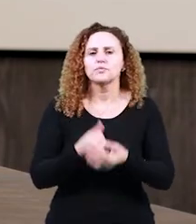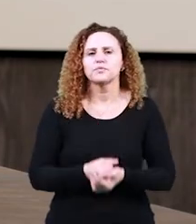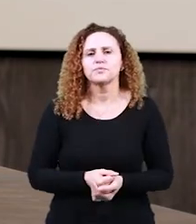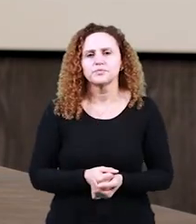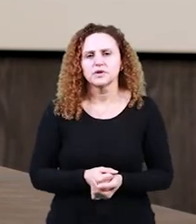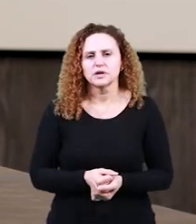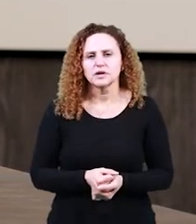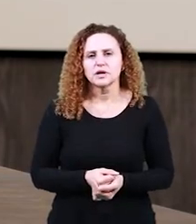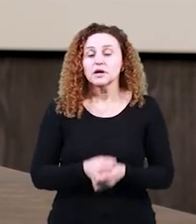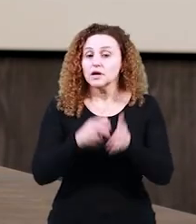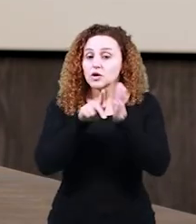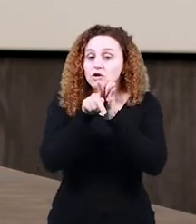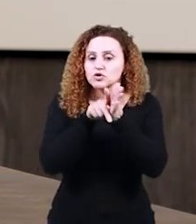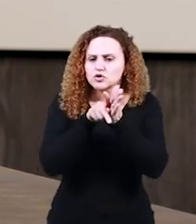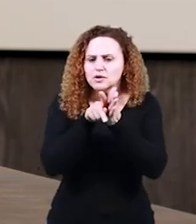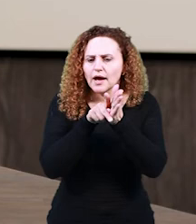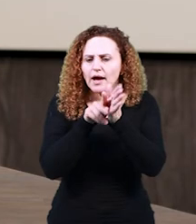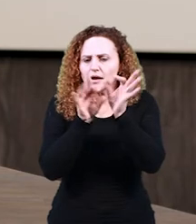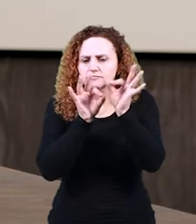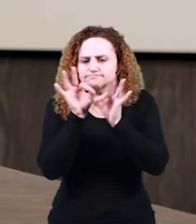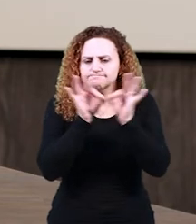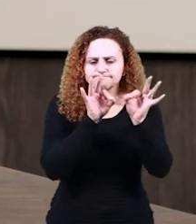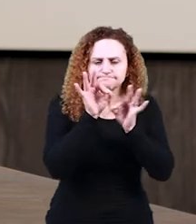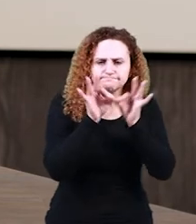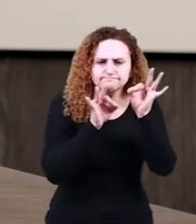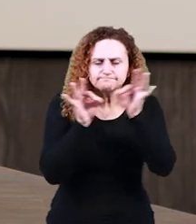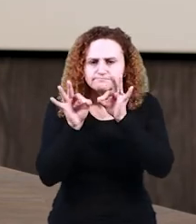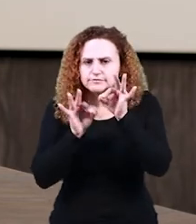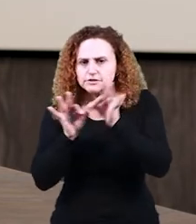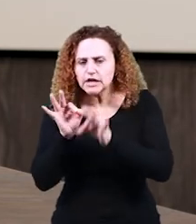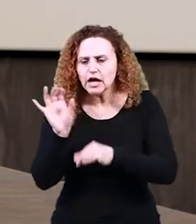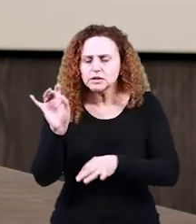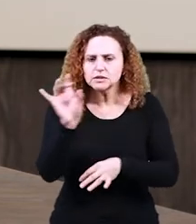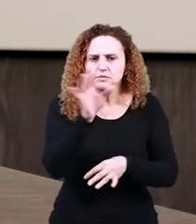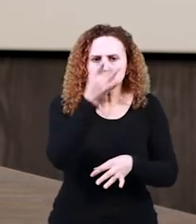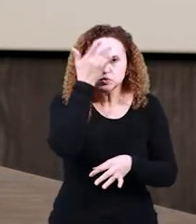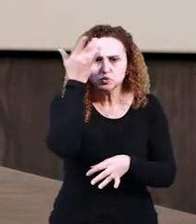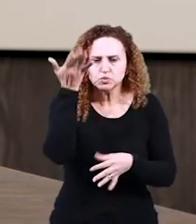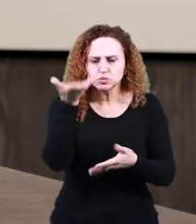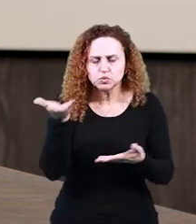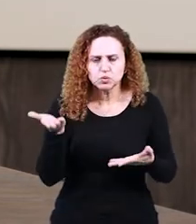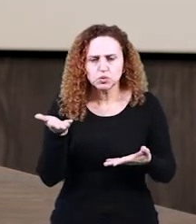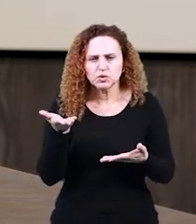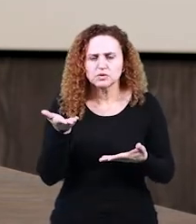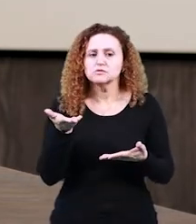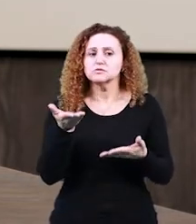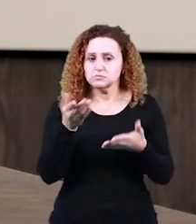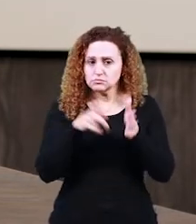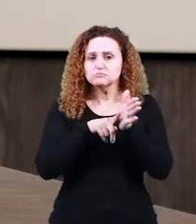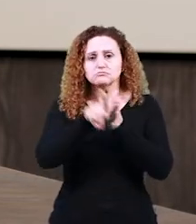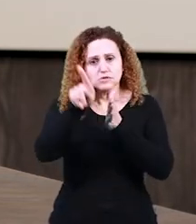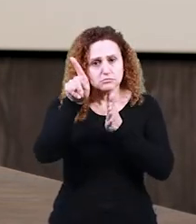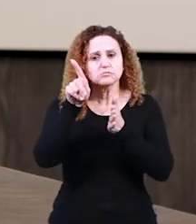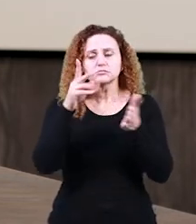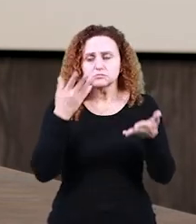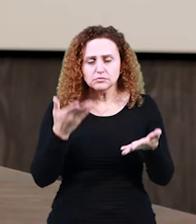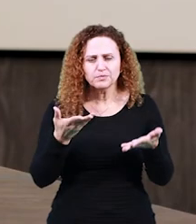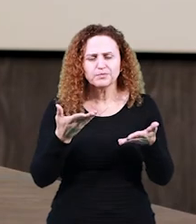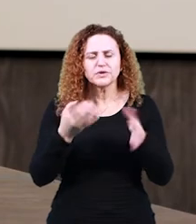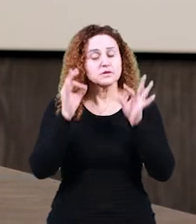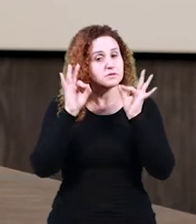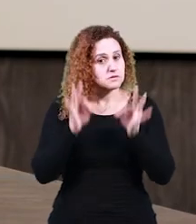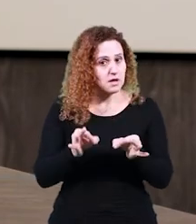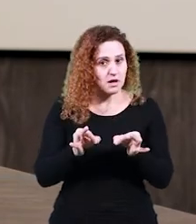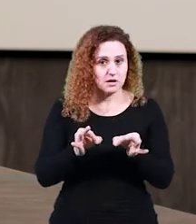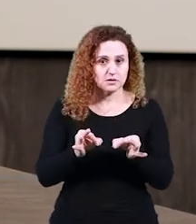questionário estruturado, que é aplicado aos informantes e aí já previamente estabelecido